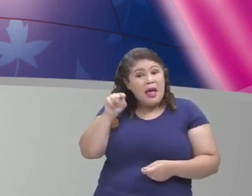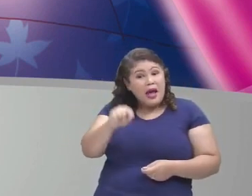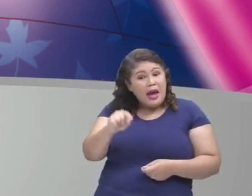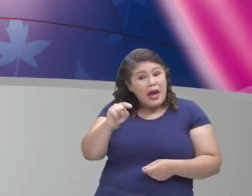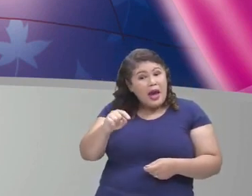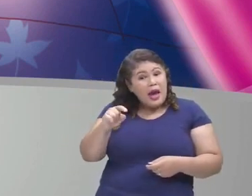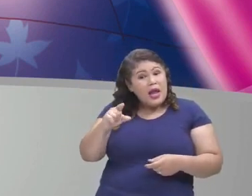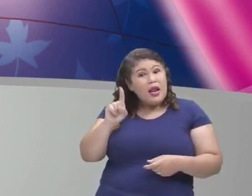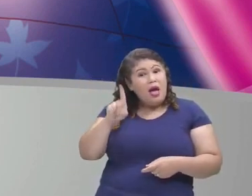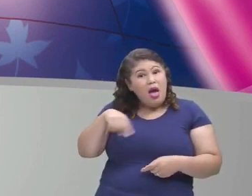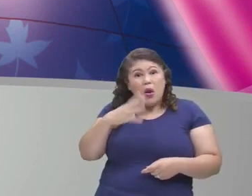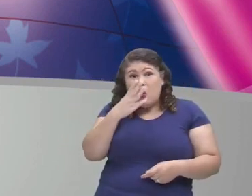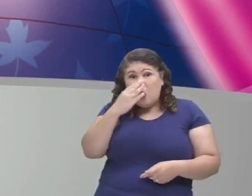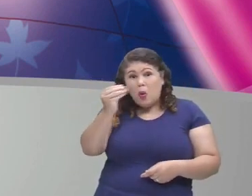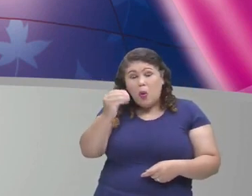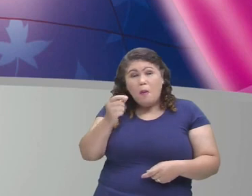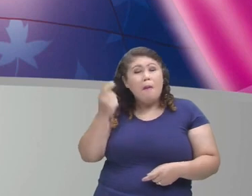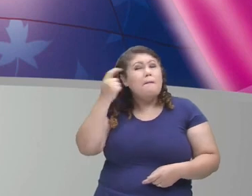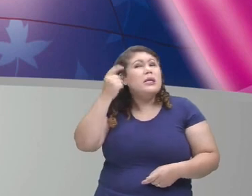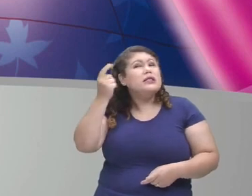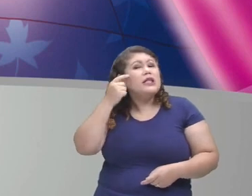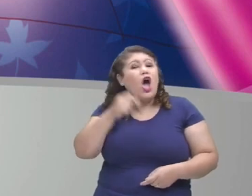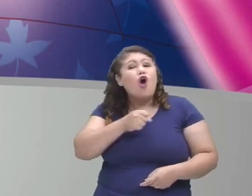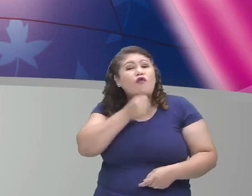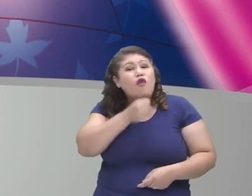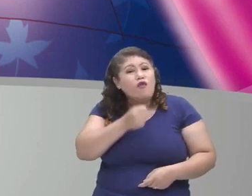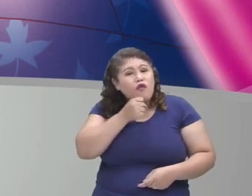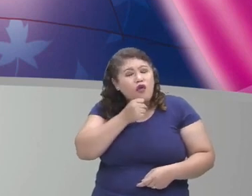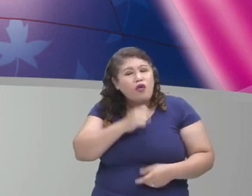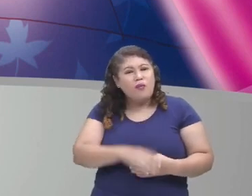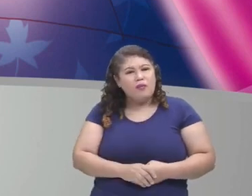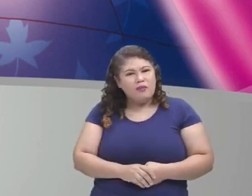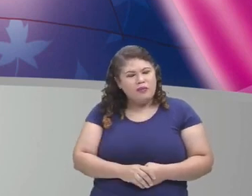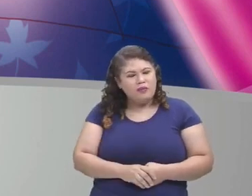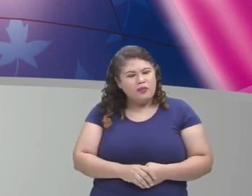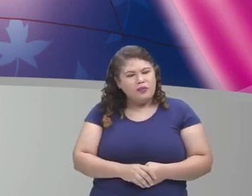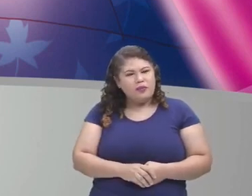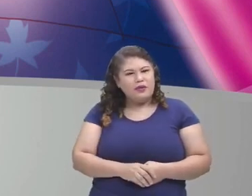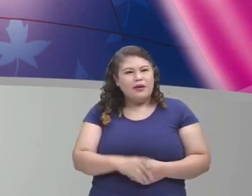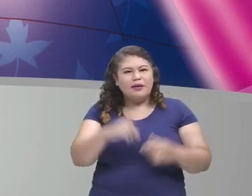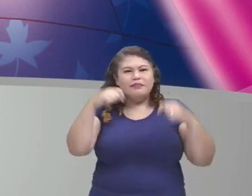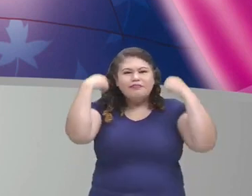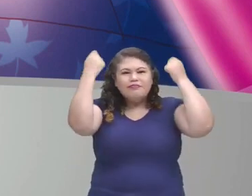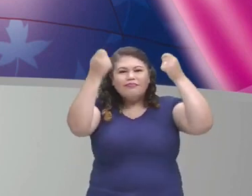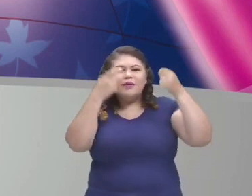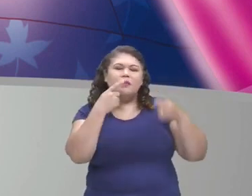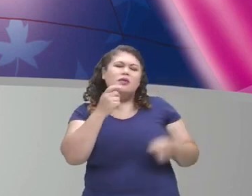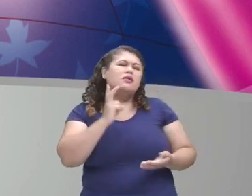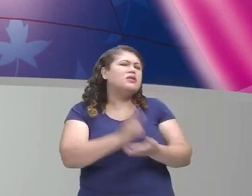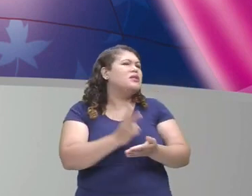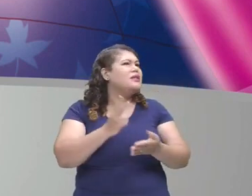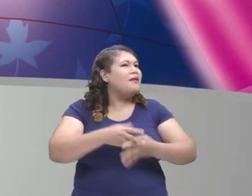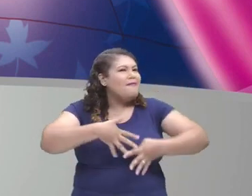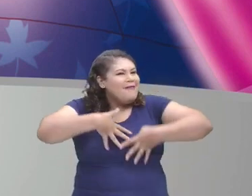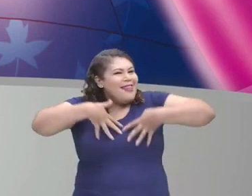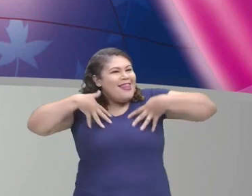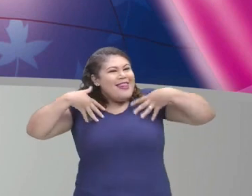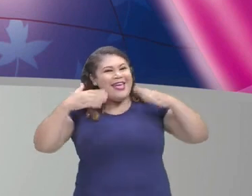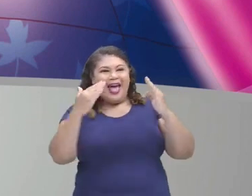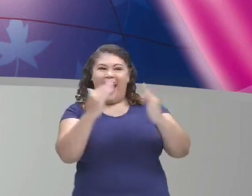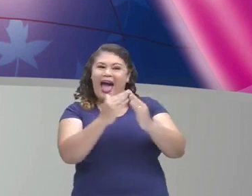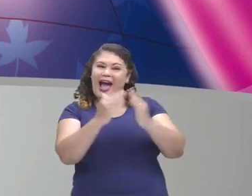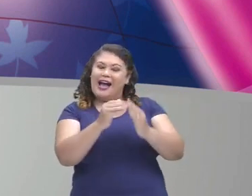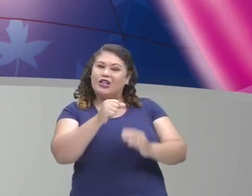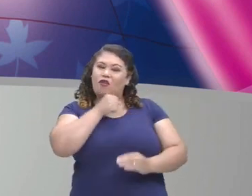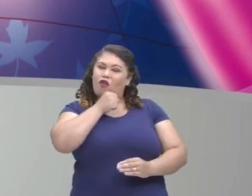mau. Normalmente, ela sentia-se muito feliz na casa da sua avó, mas naquele dia